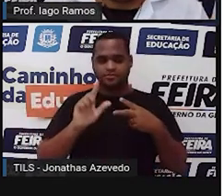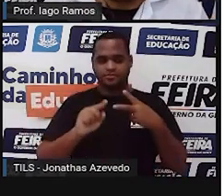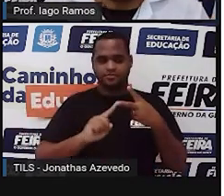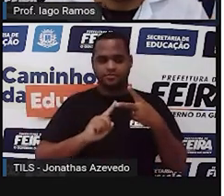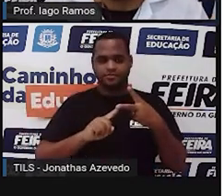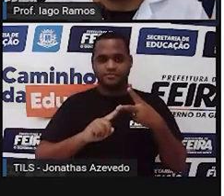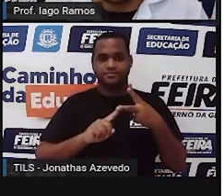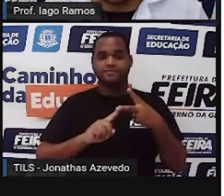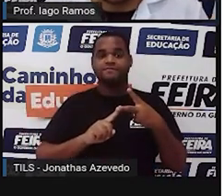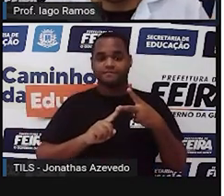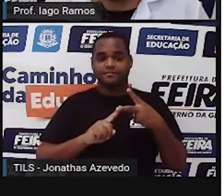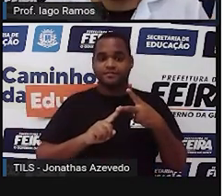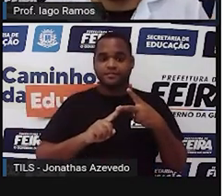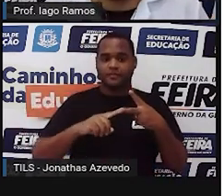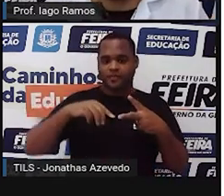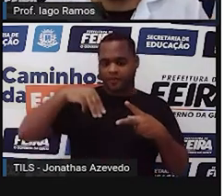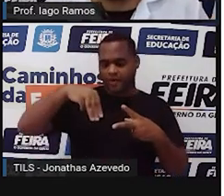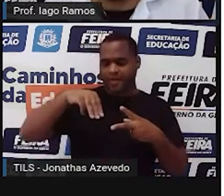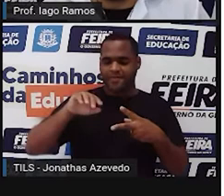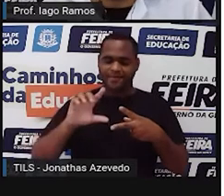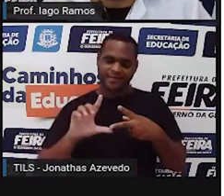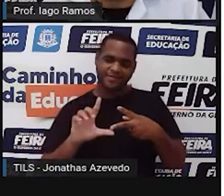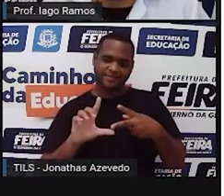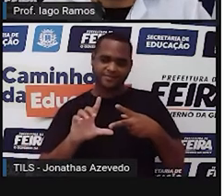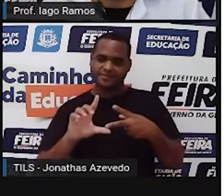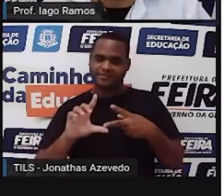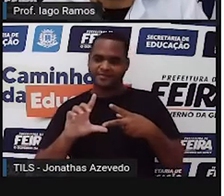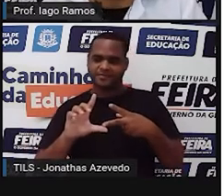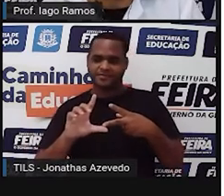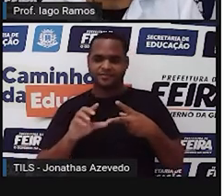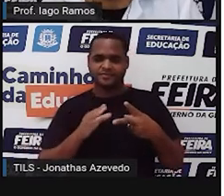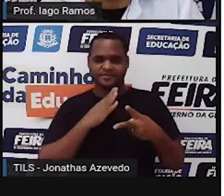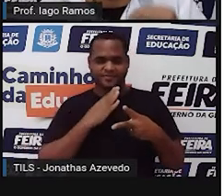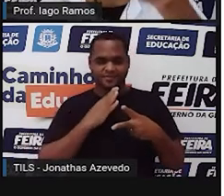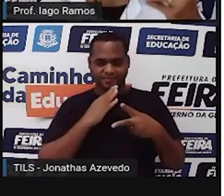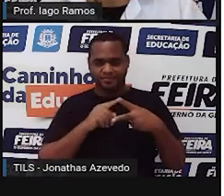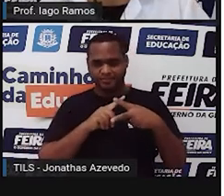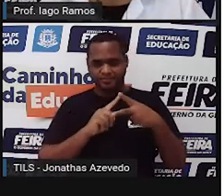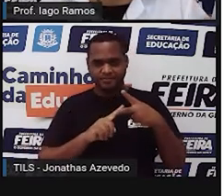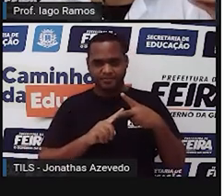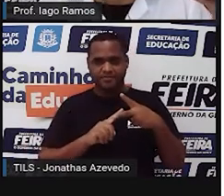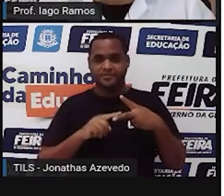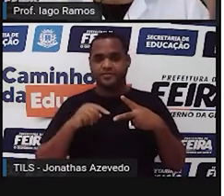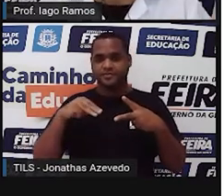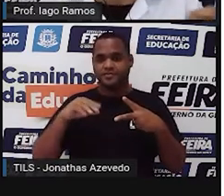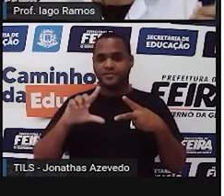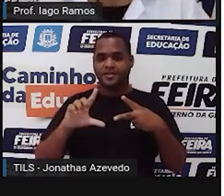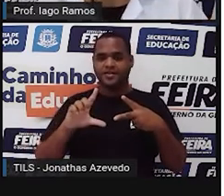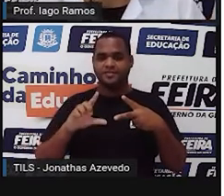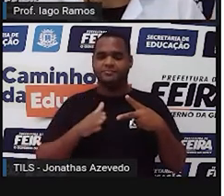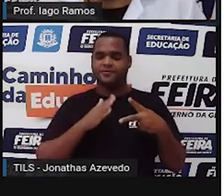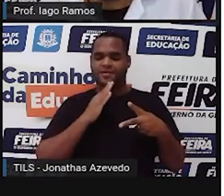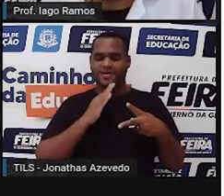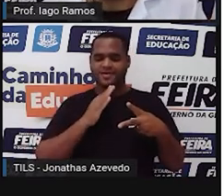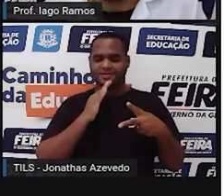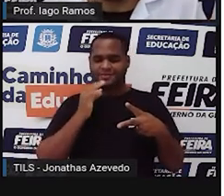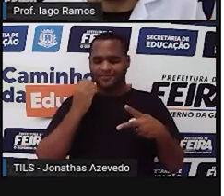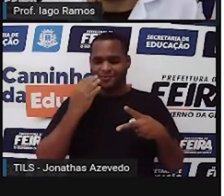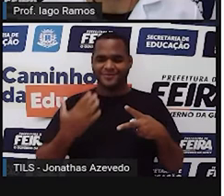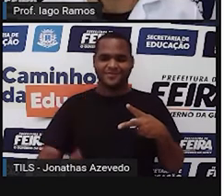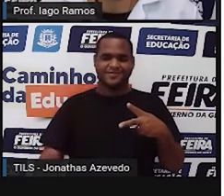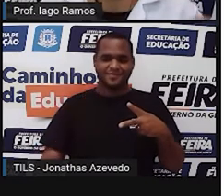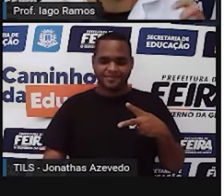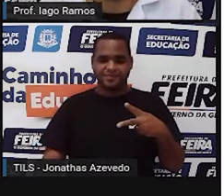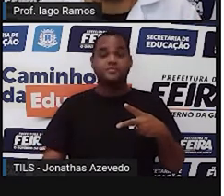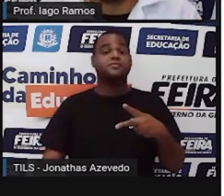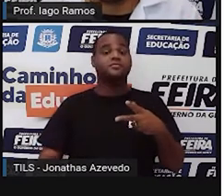né? E a gente conhece o mililitro, o famoso ML. Pois é,